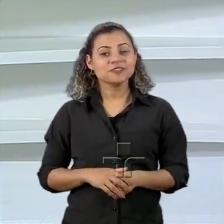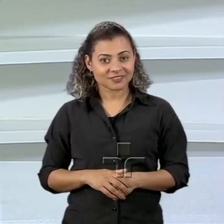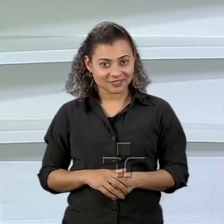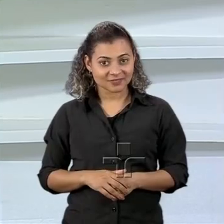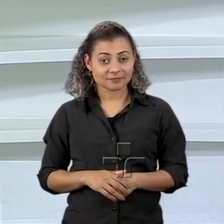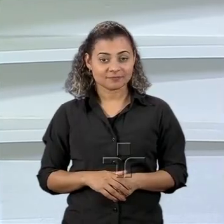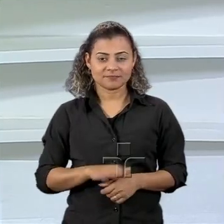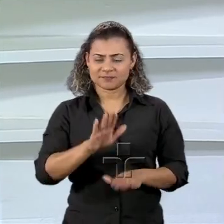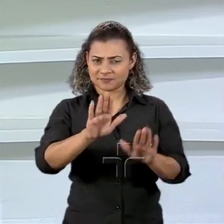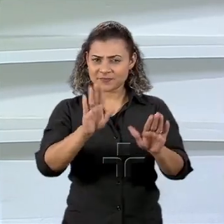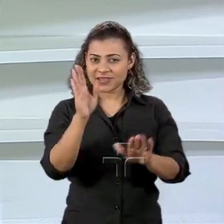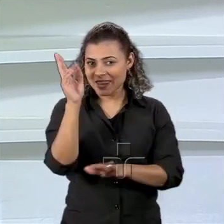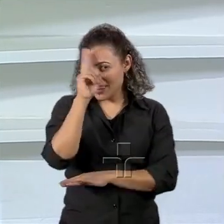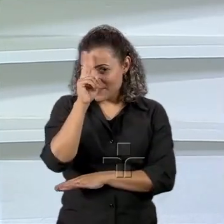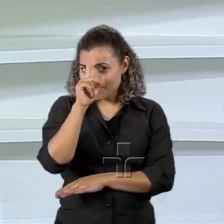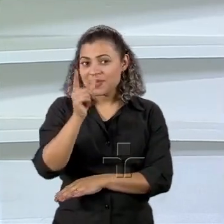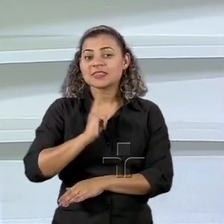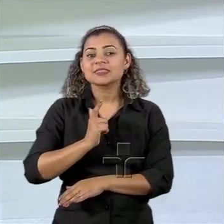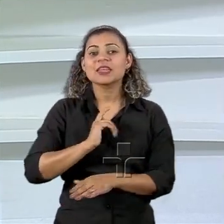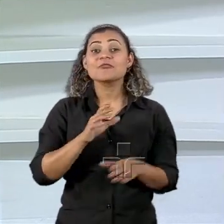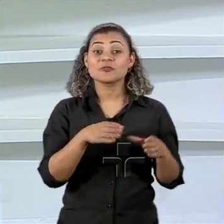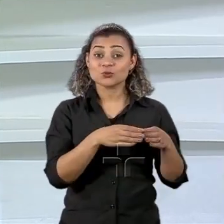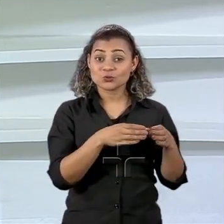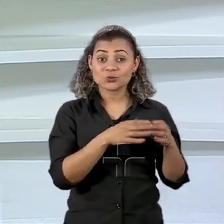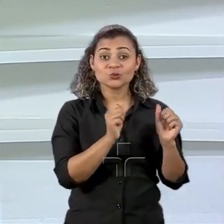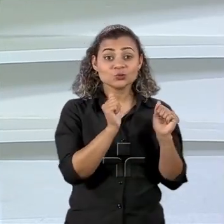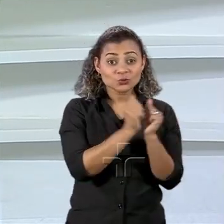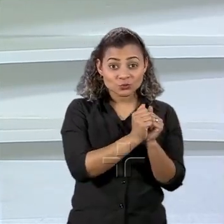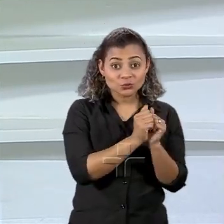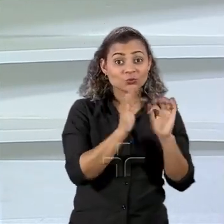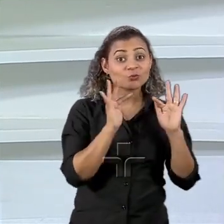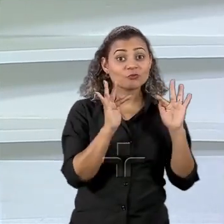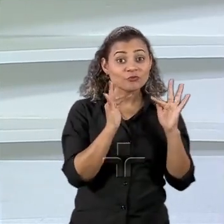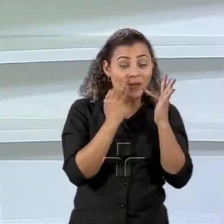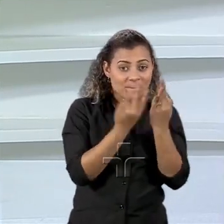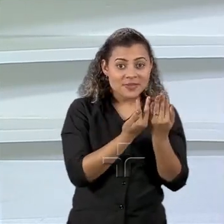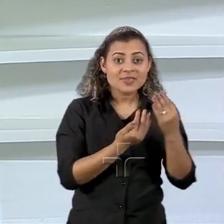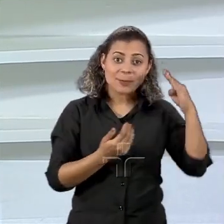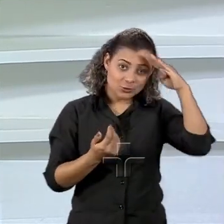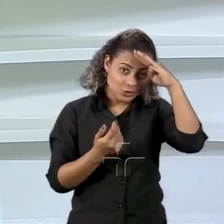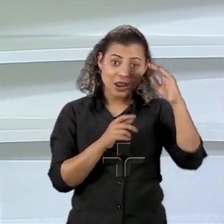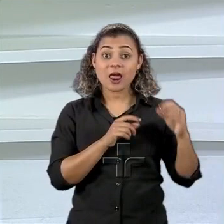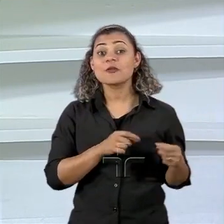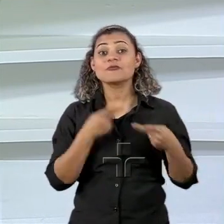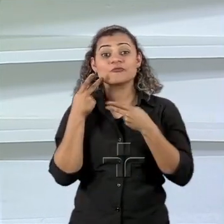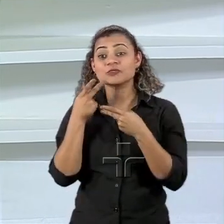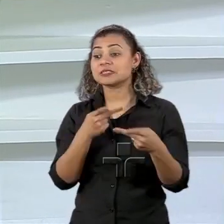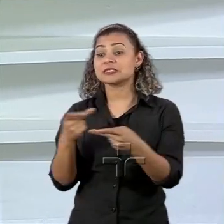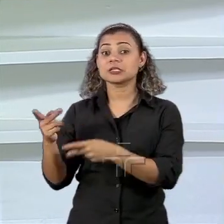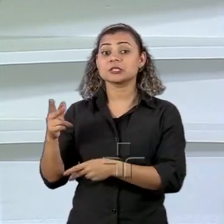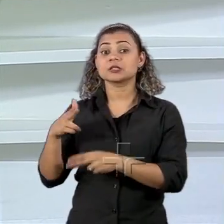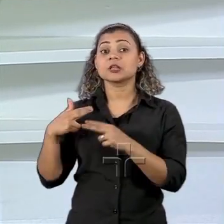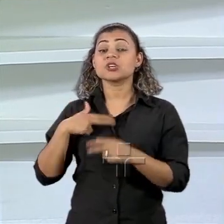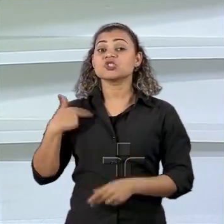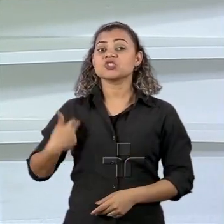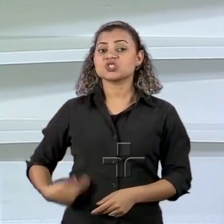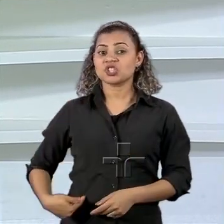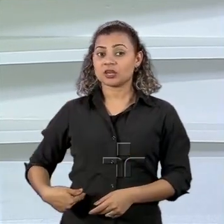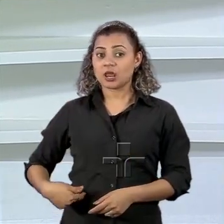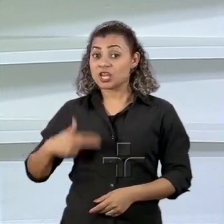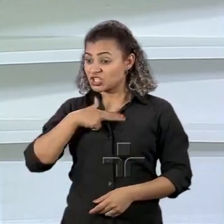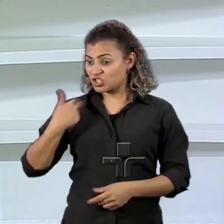lembrar, ele fez uma visita com os filhos dele e foi para Taiwan e a China mandou essa carta dizendo, olha, achamos muito